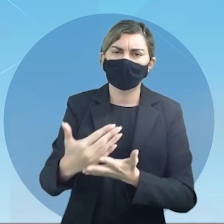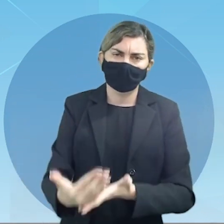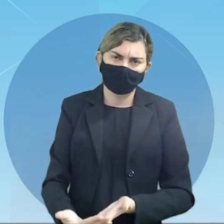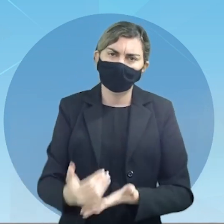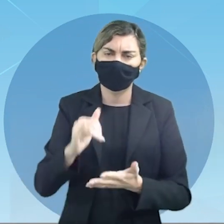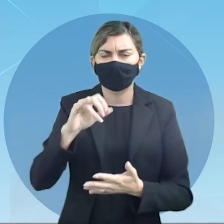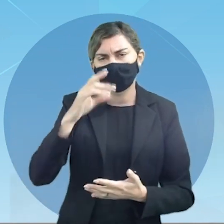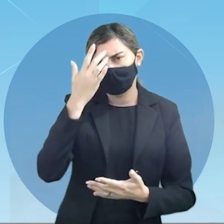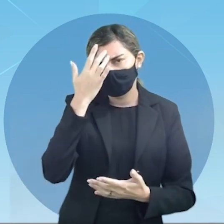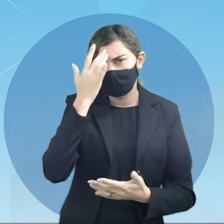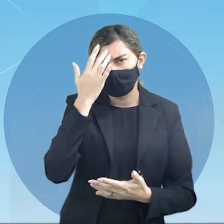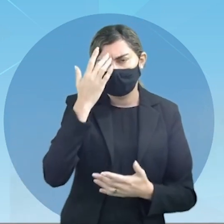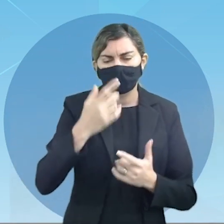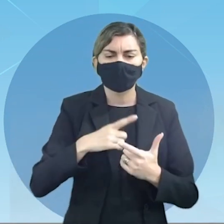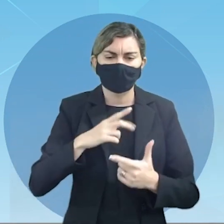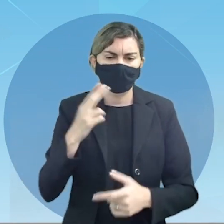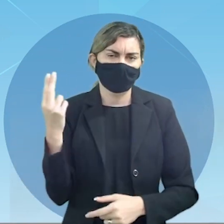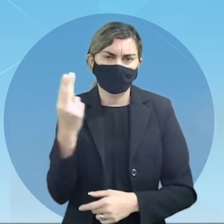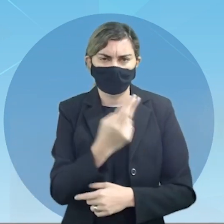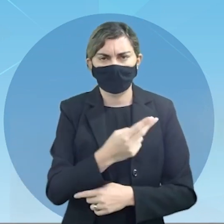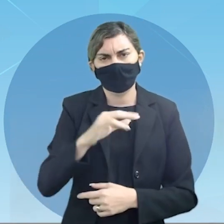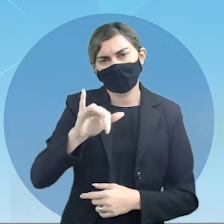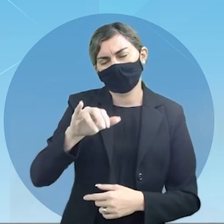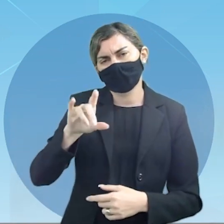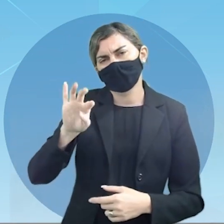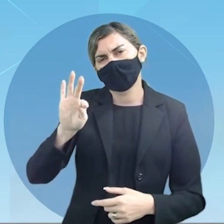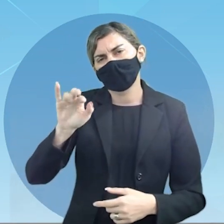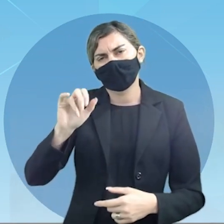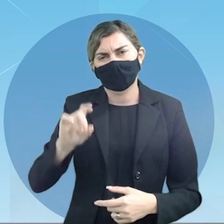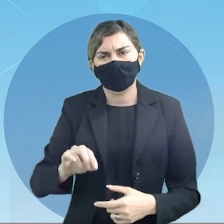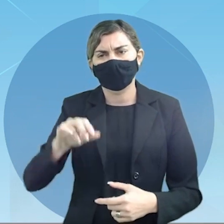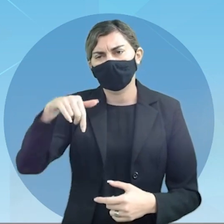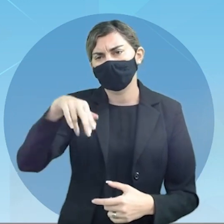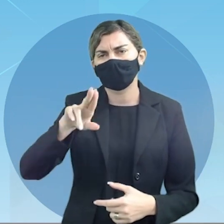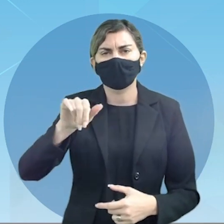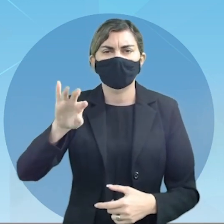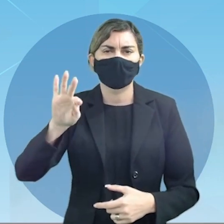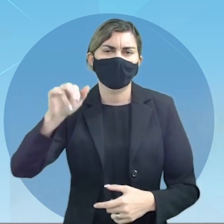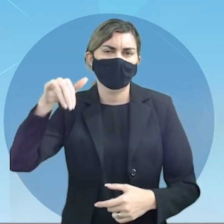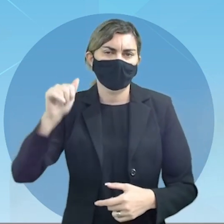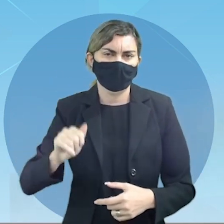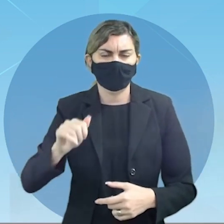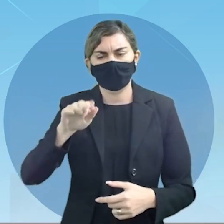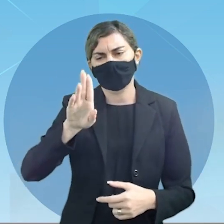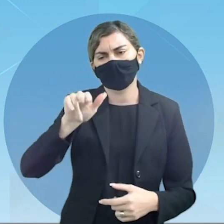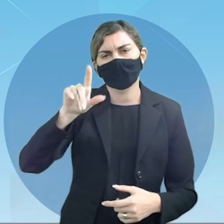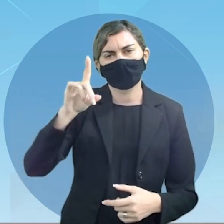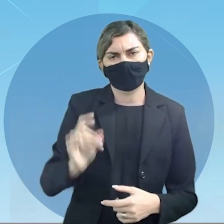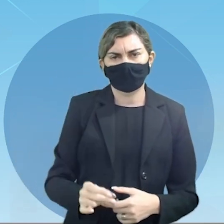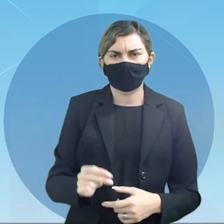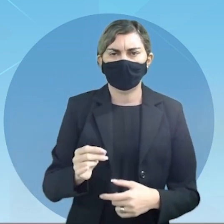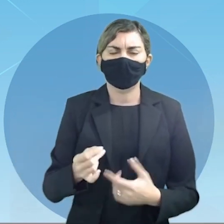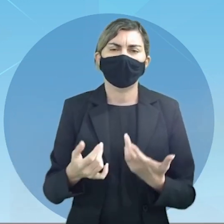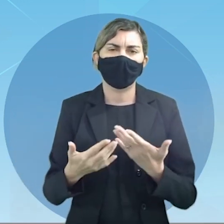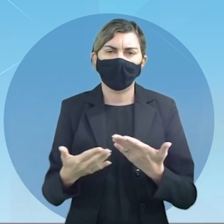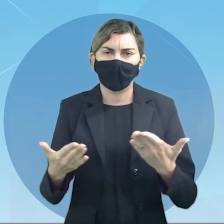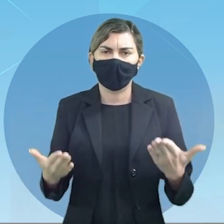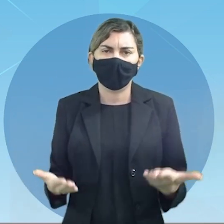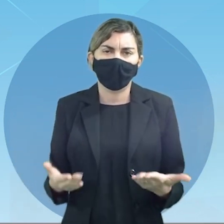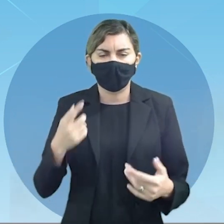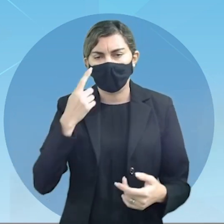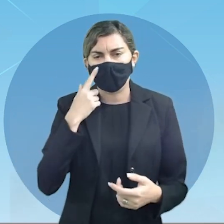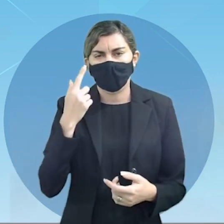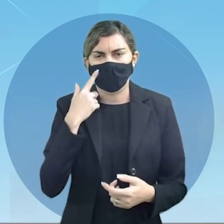indiana nós temos o grande nome do Siddhartha Gautama o nome Buda é o iluminado